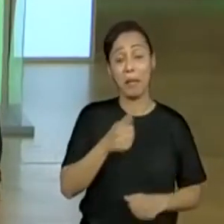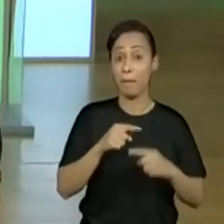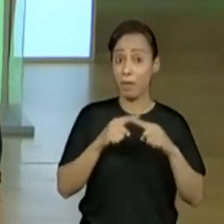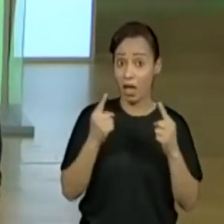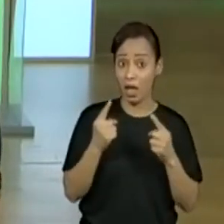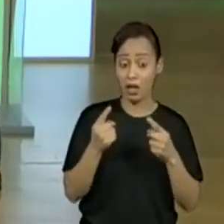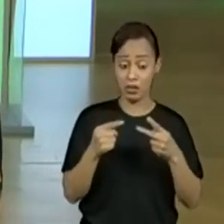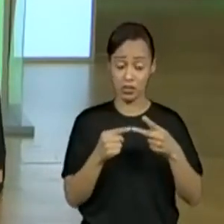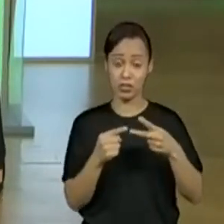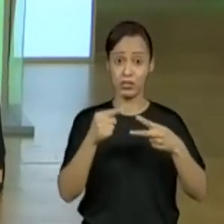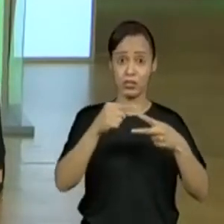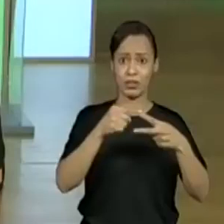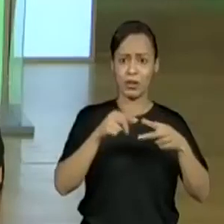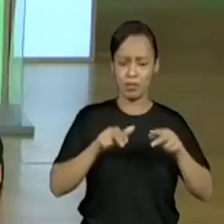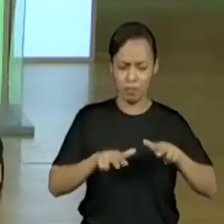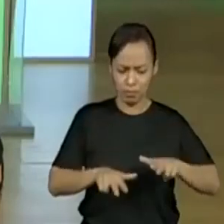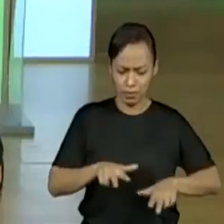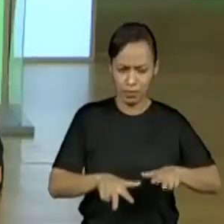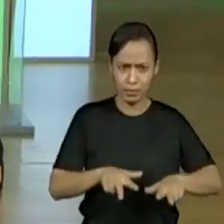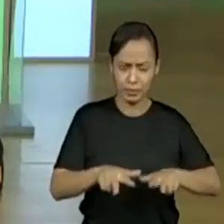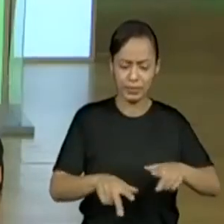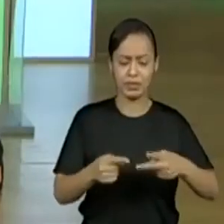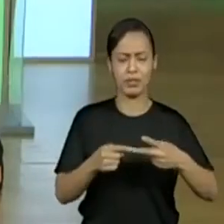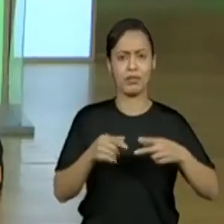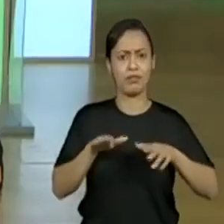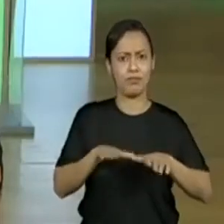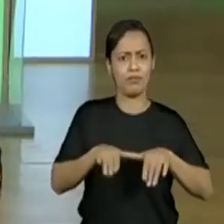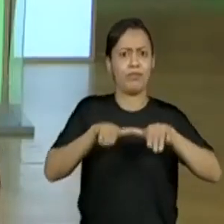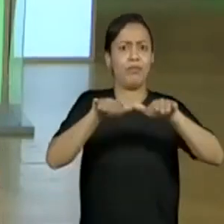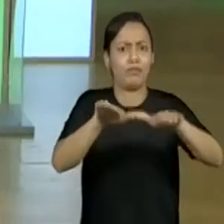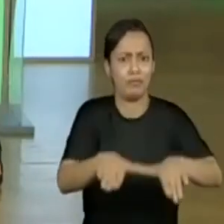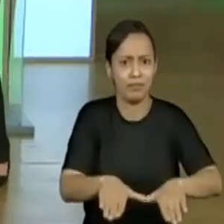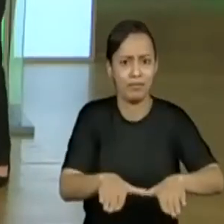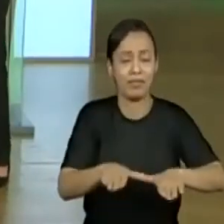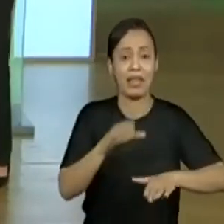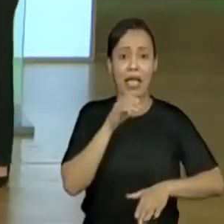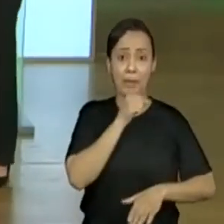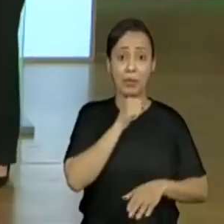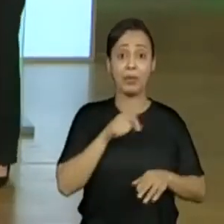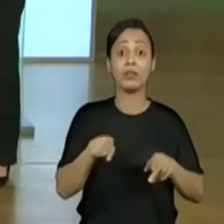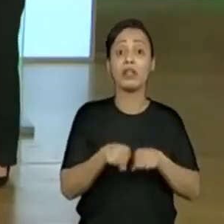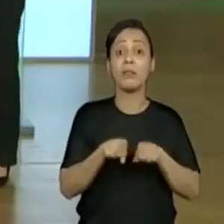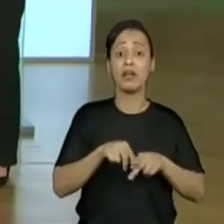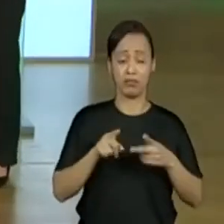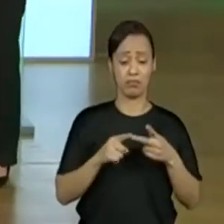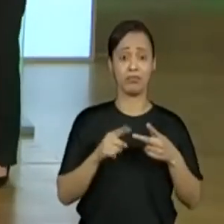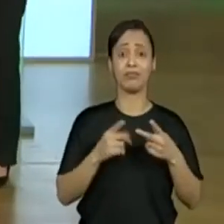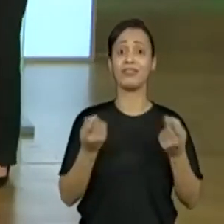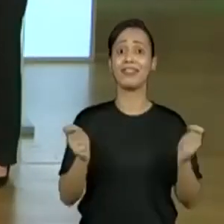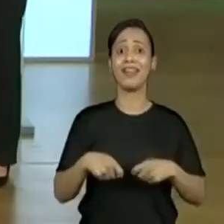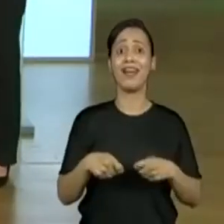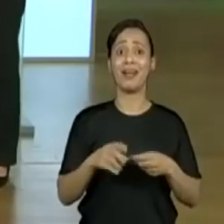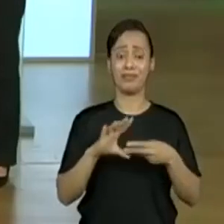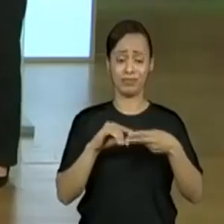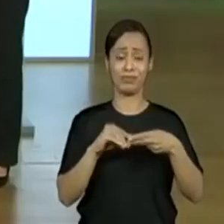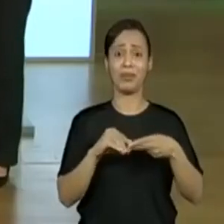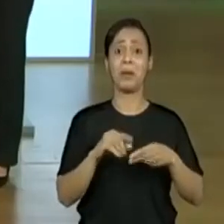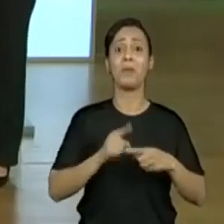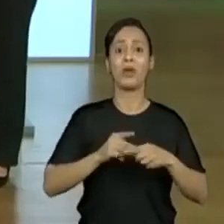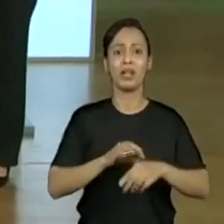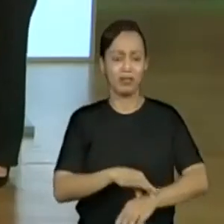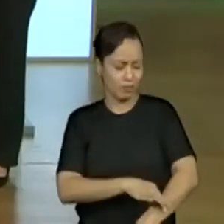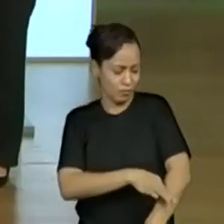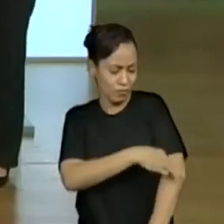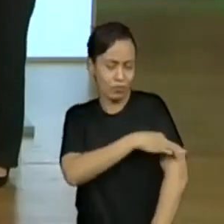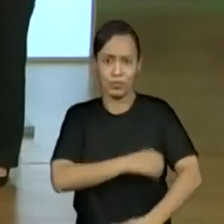mas além de voar, tem outra maneira. Não tem Progenor? Tem, ele pode caminhar também. Pode caminhar com essas pernas longas. Exatamente.